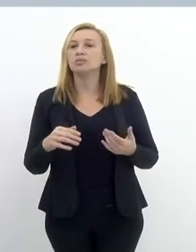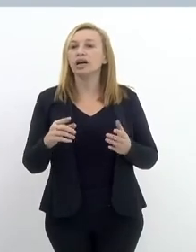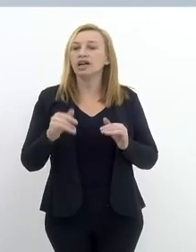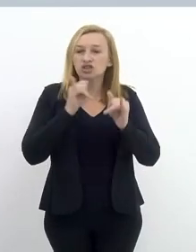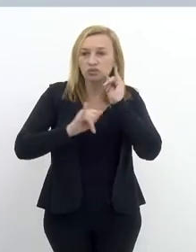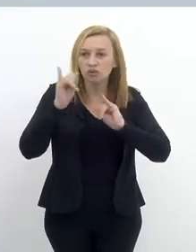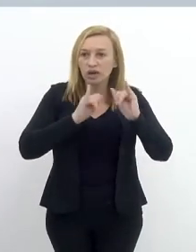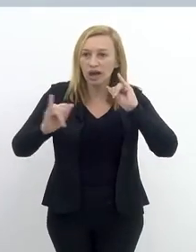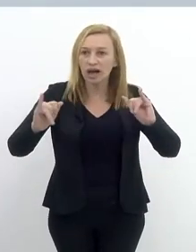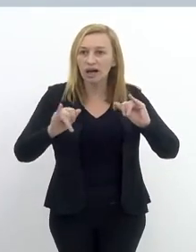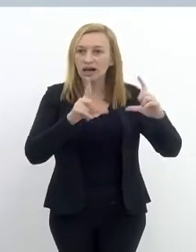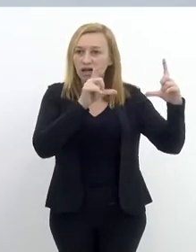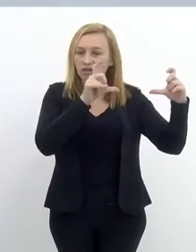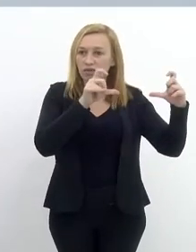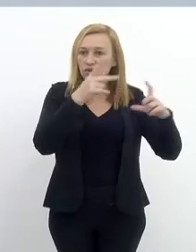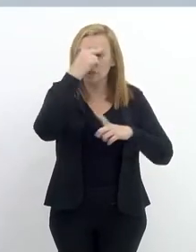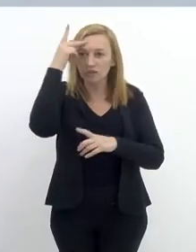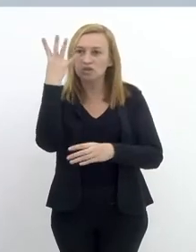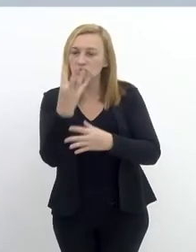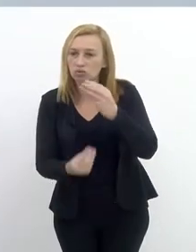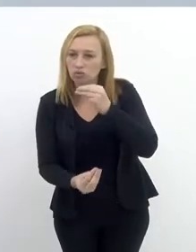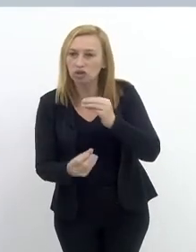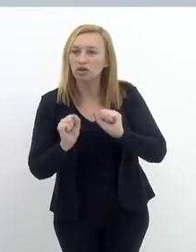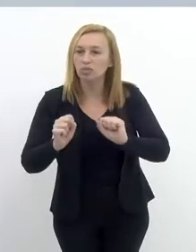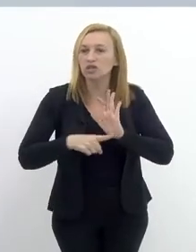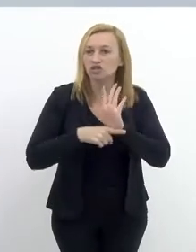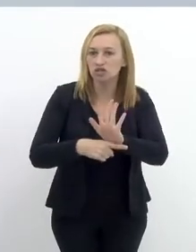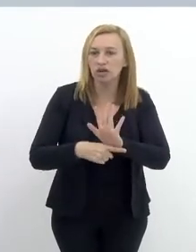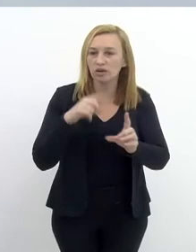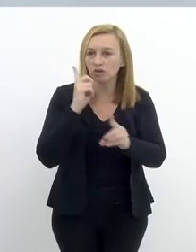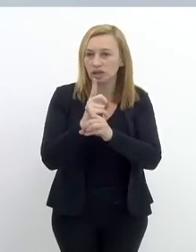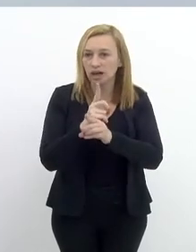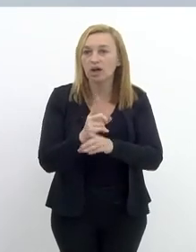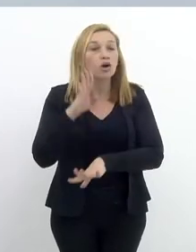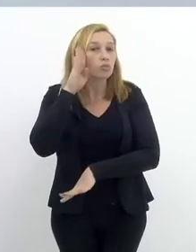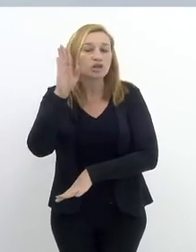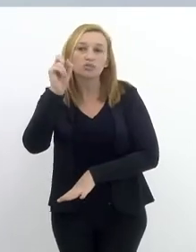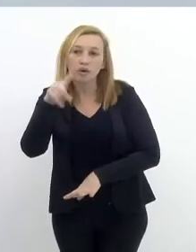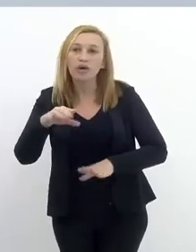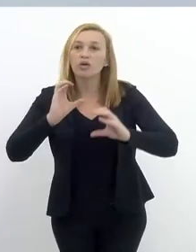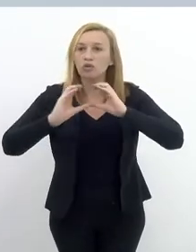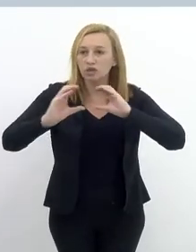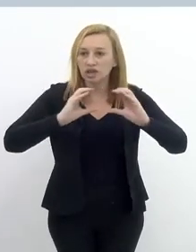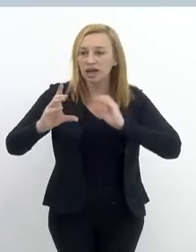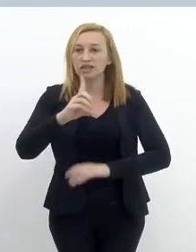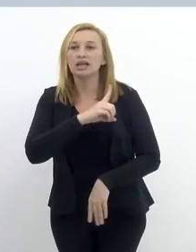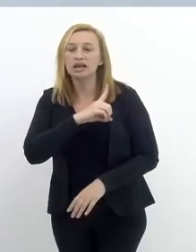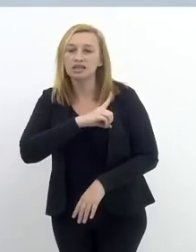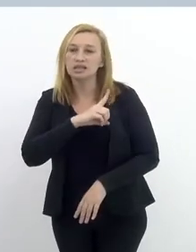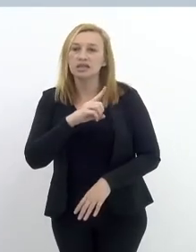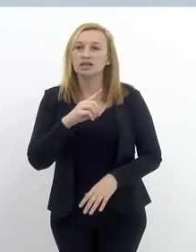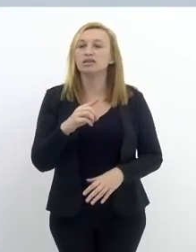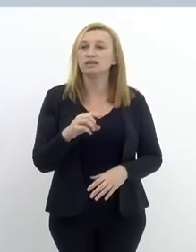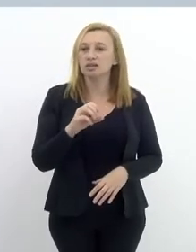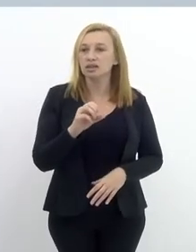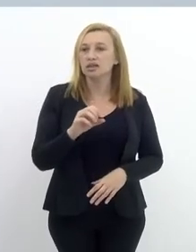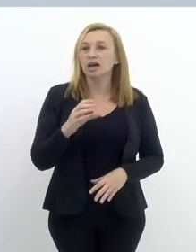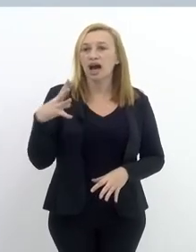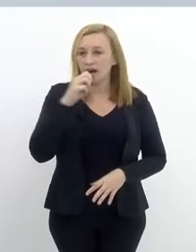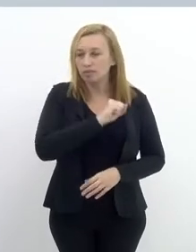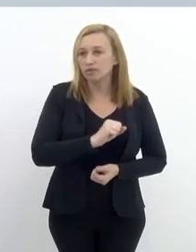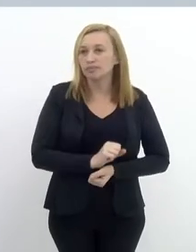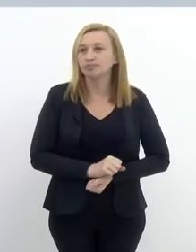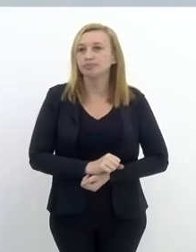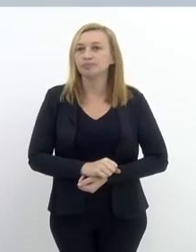divulgando a imagem das pessoas para que o maior número de pessoas tenha acesso e possa vir a ajudar na localização. Mas o principal é comunicar à delegacia,